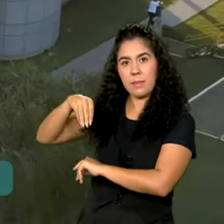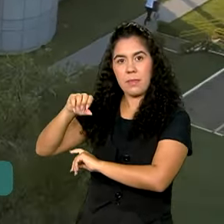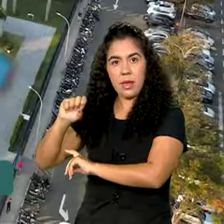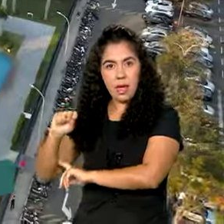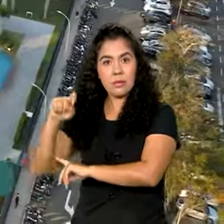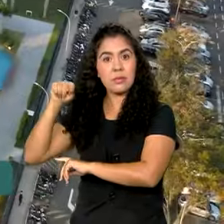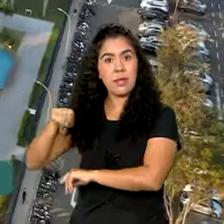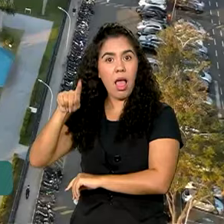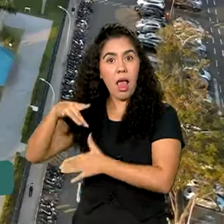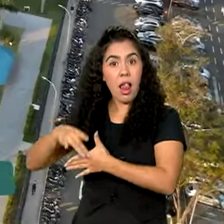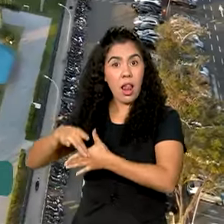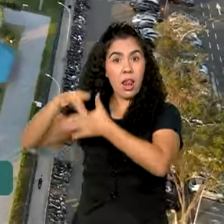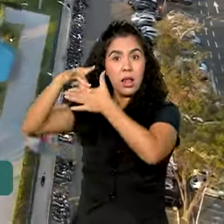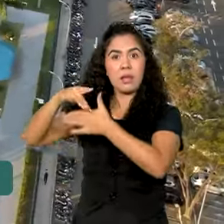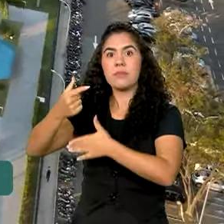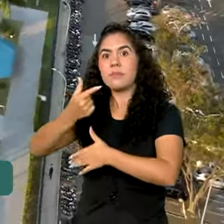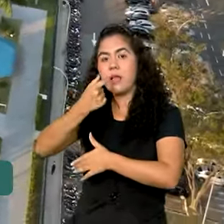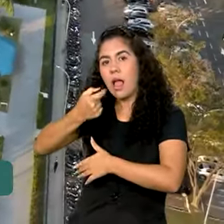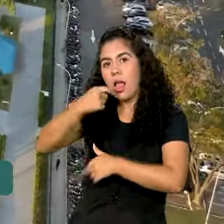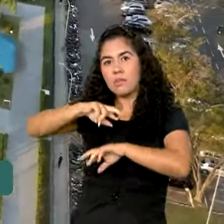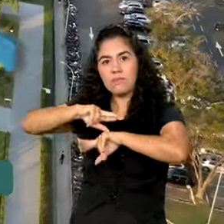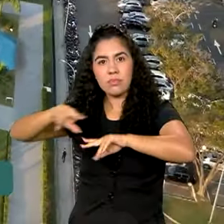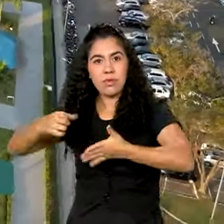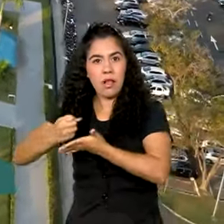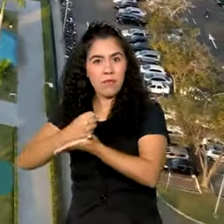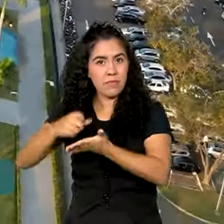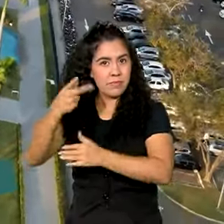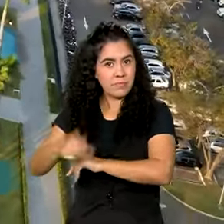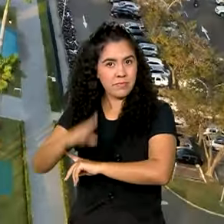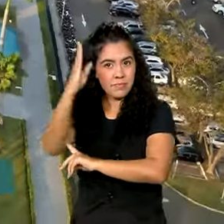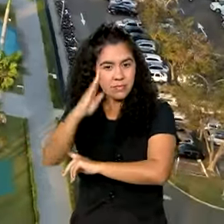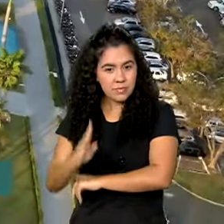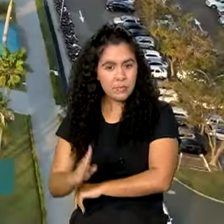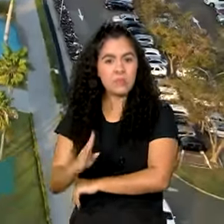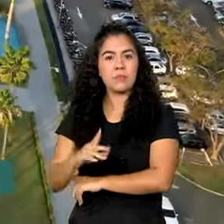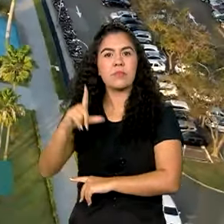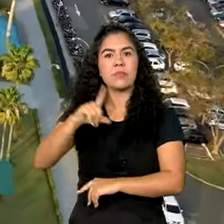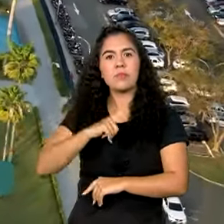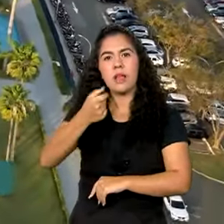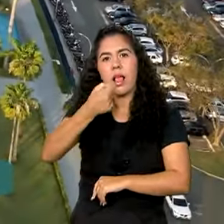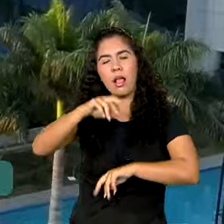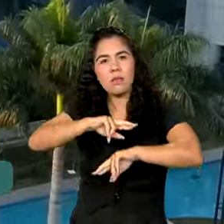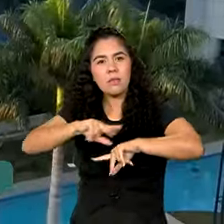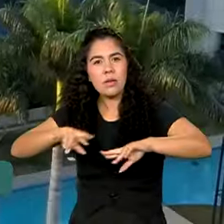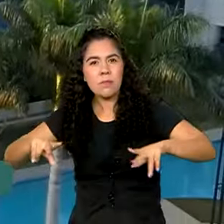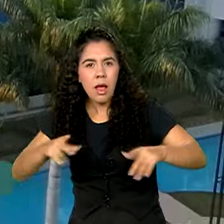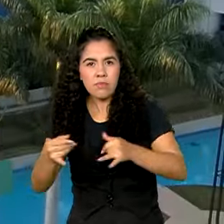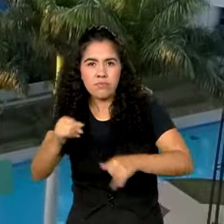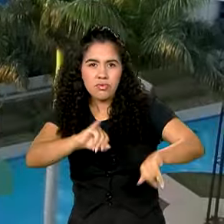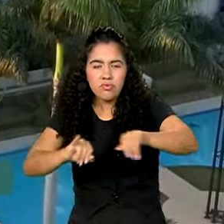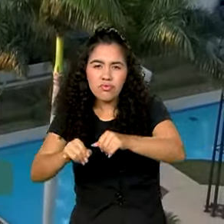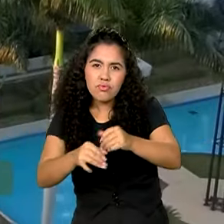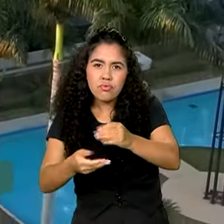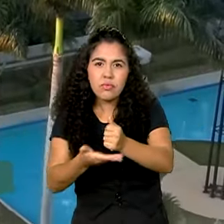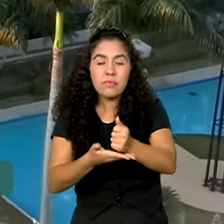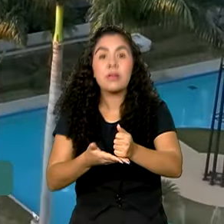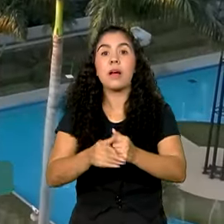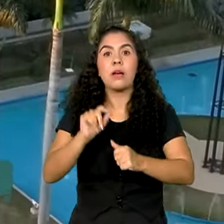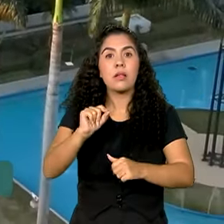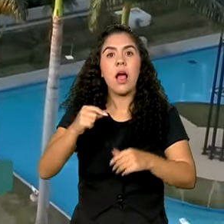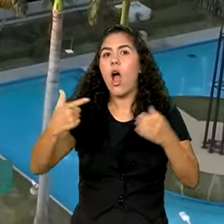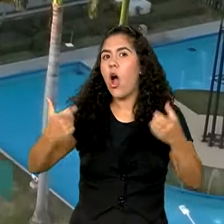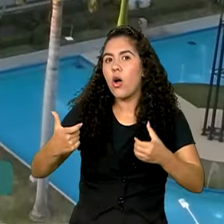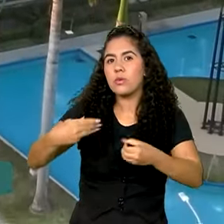brasileiro. A empresa ocupa também a liderança no segmento de genéricos desde 2013 e com a nova unidade em